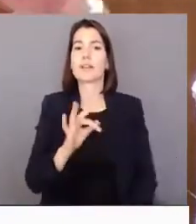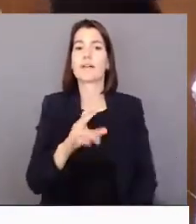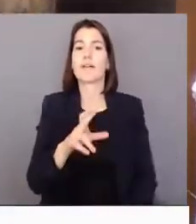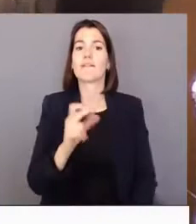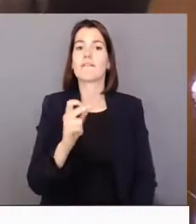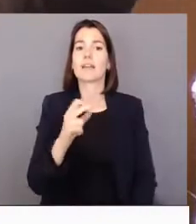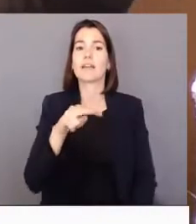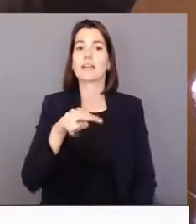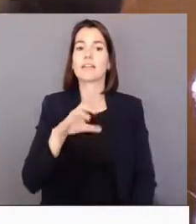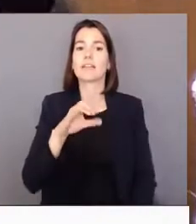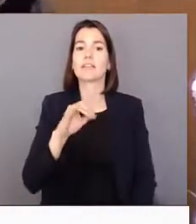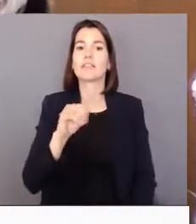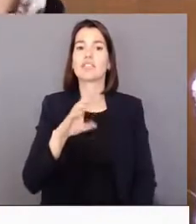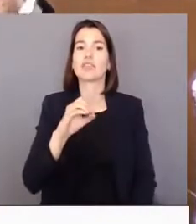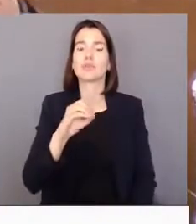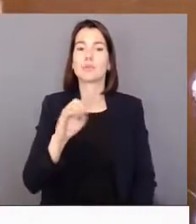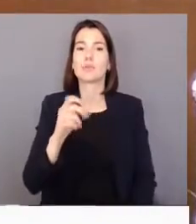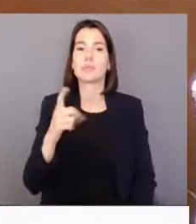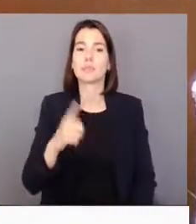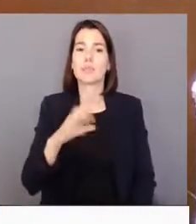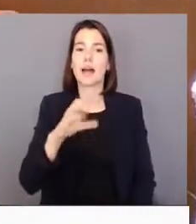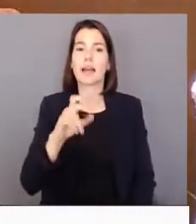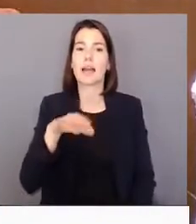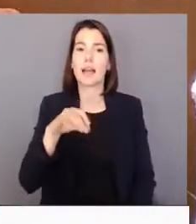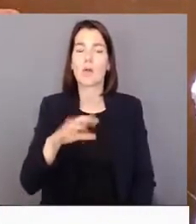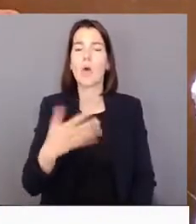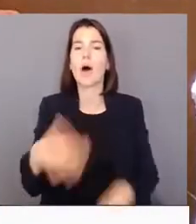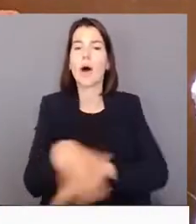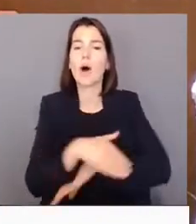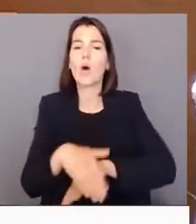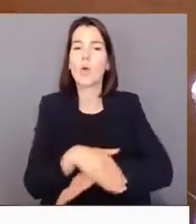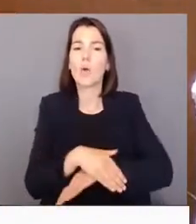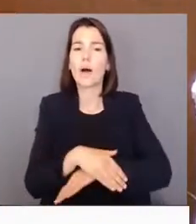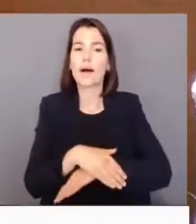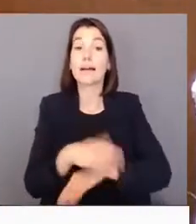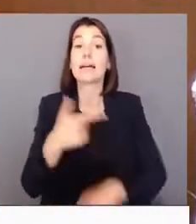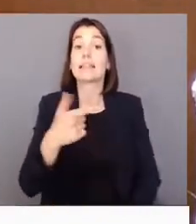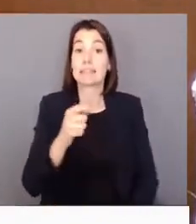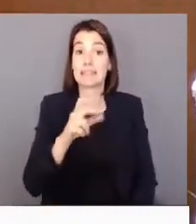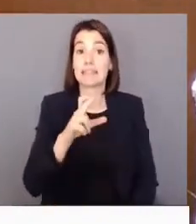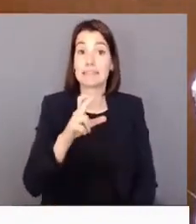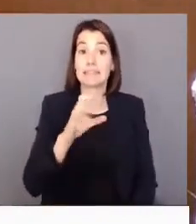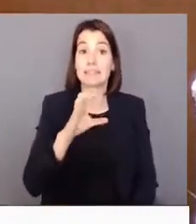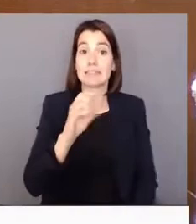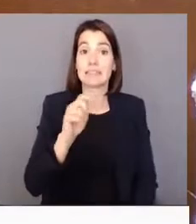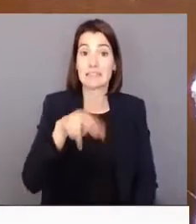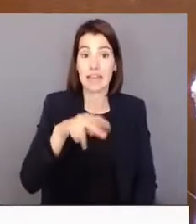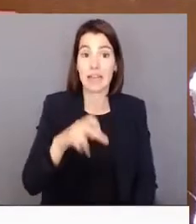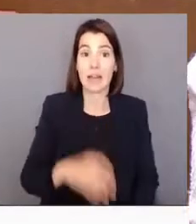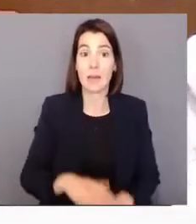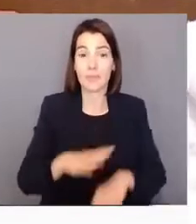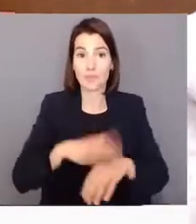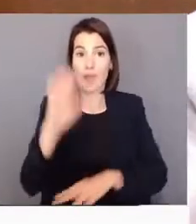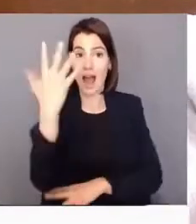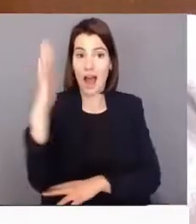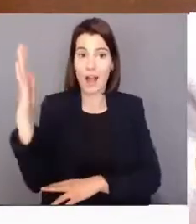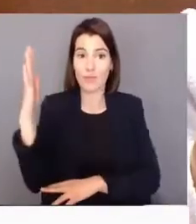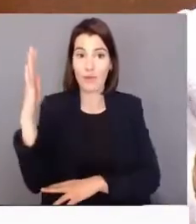ou na rua Santo António de Trecena, com os plátanos e com os lódons,